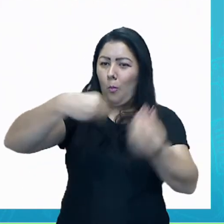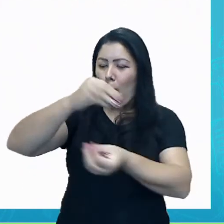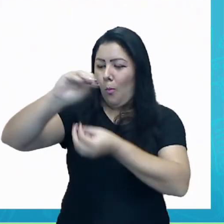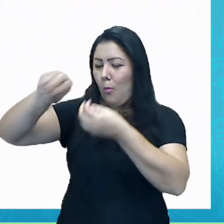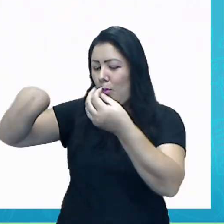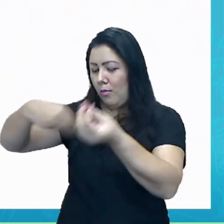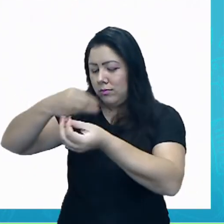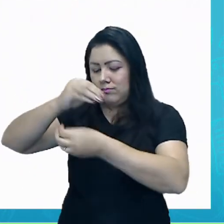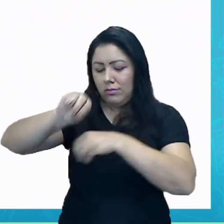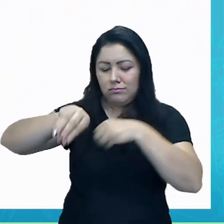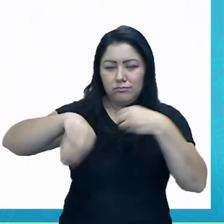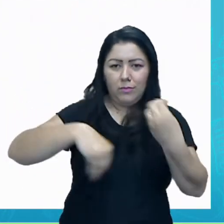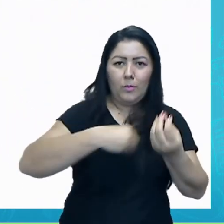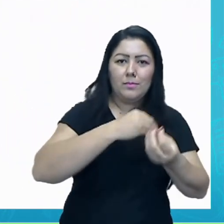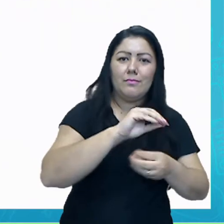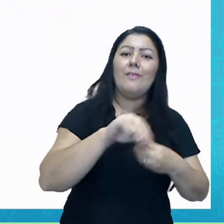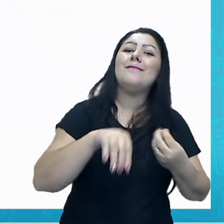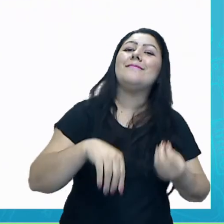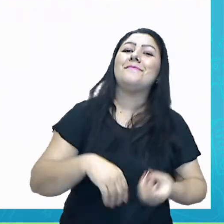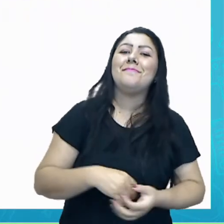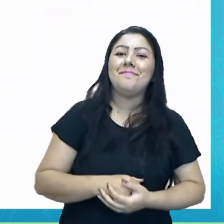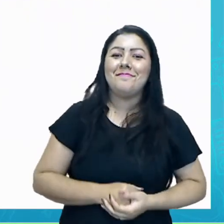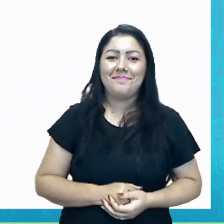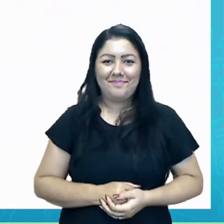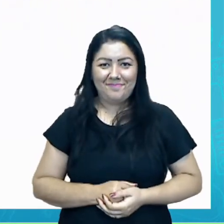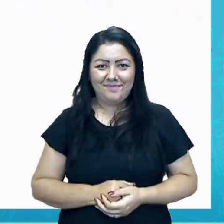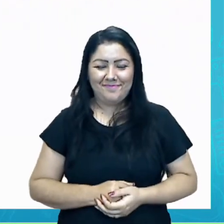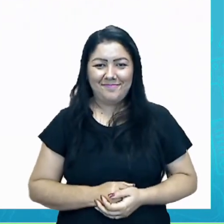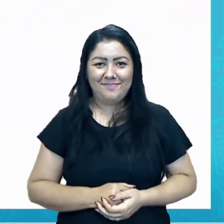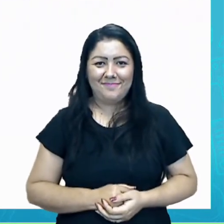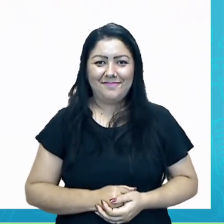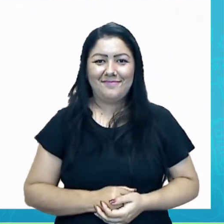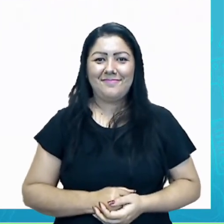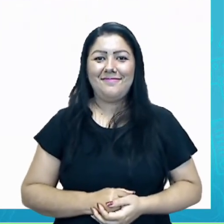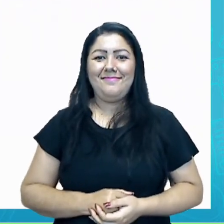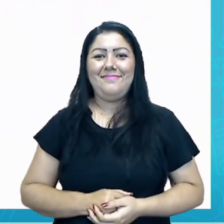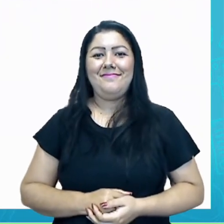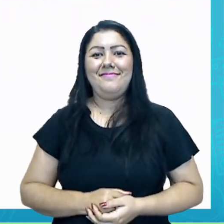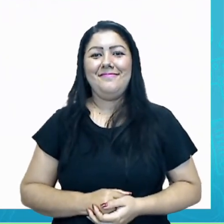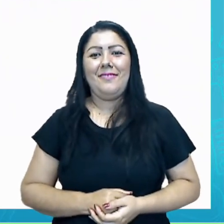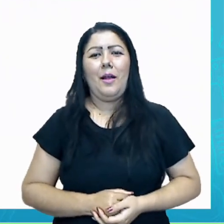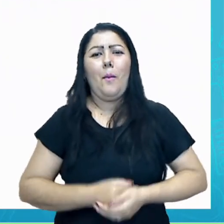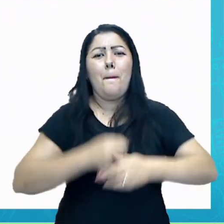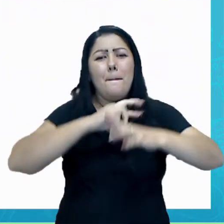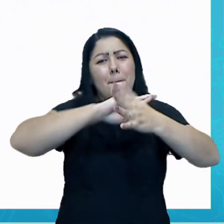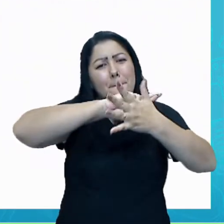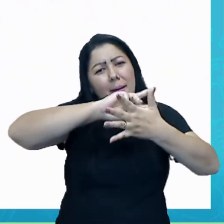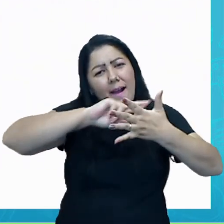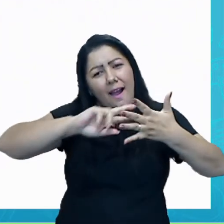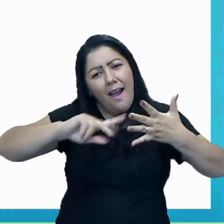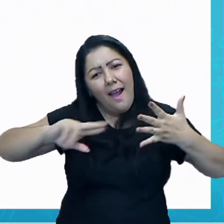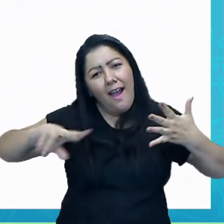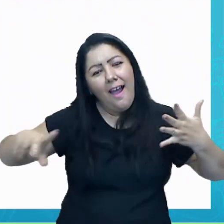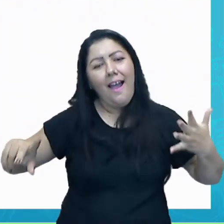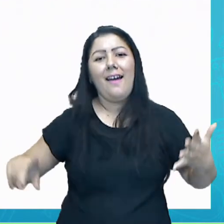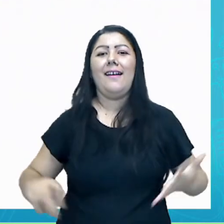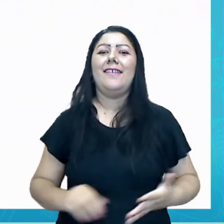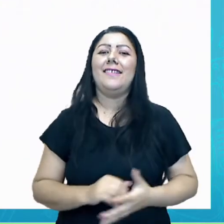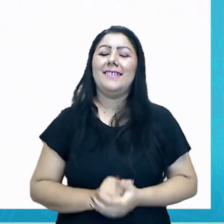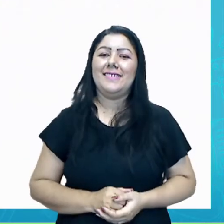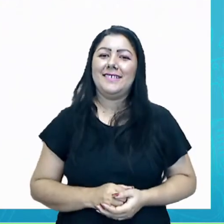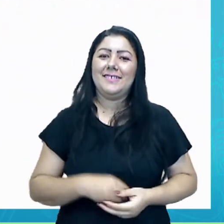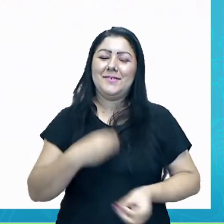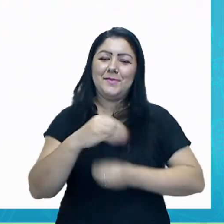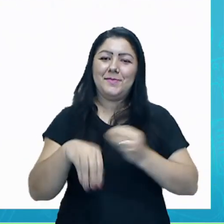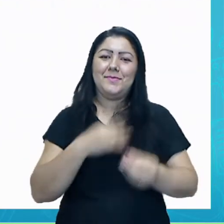Aí começa-se a desenhar um milhão de possibilidades das misturas de